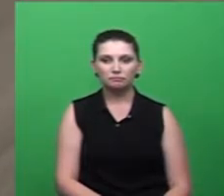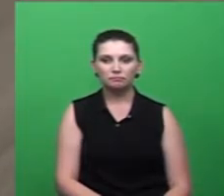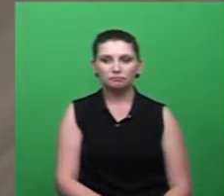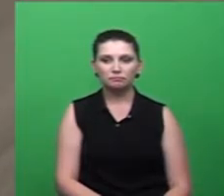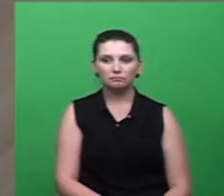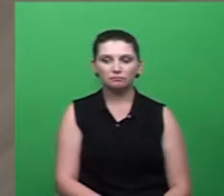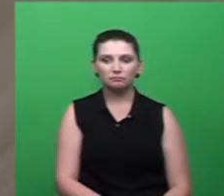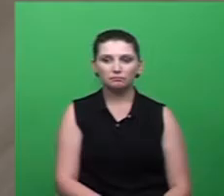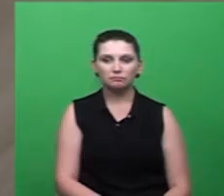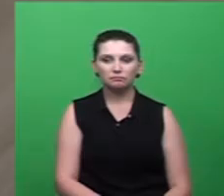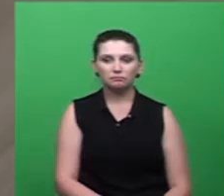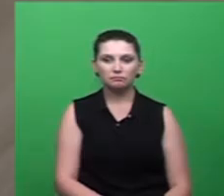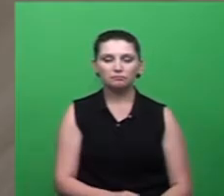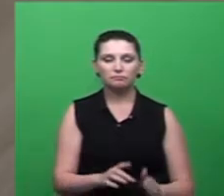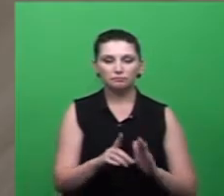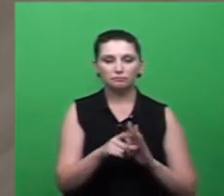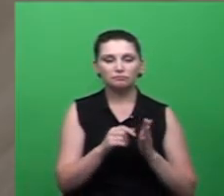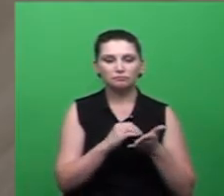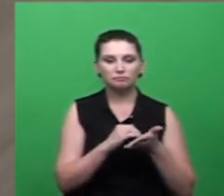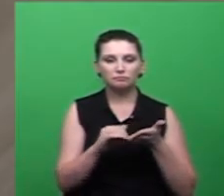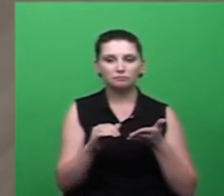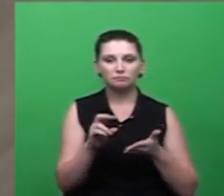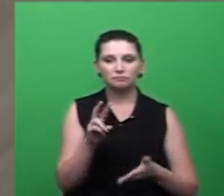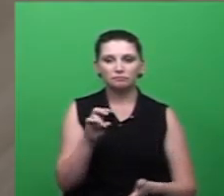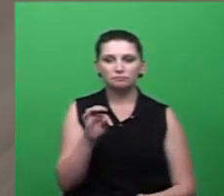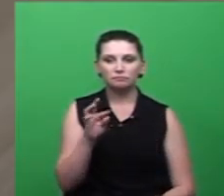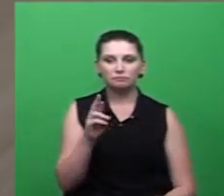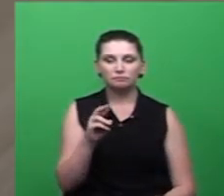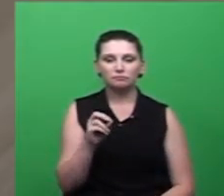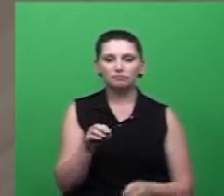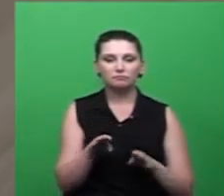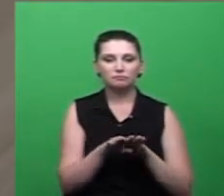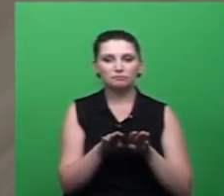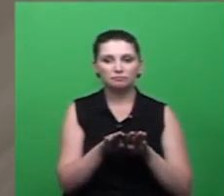a fala do secretário Vitor e da nossa colega Ângela,